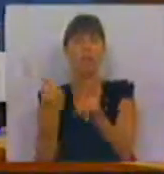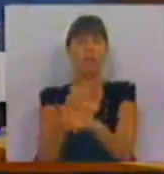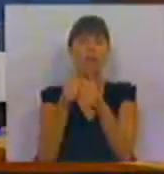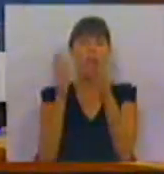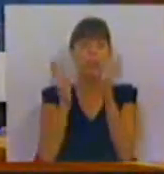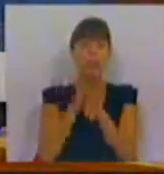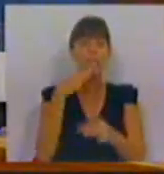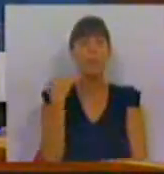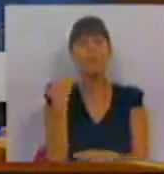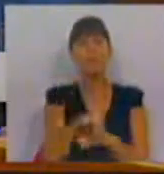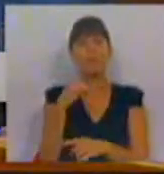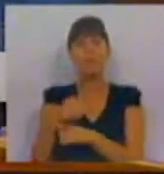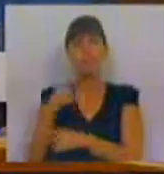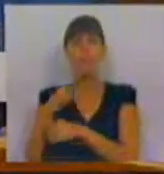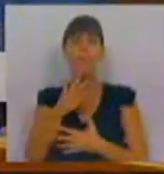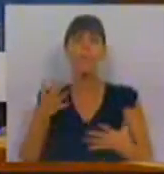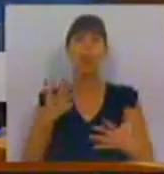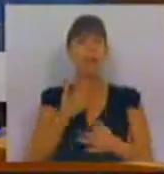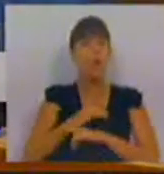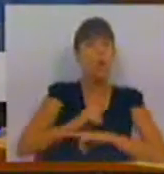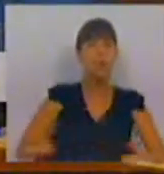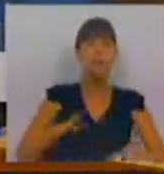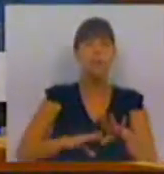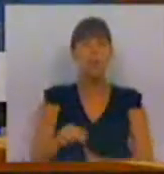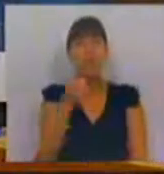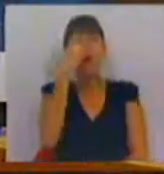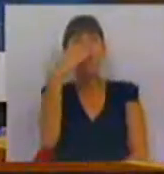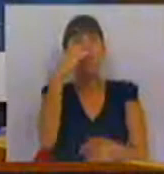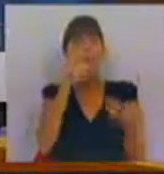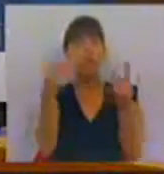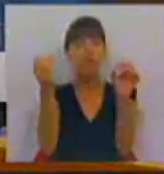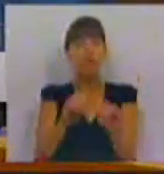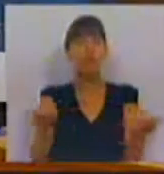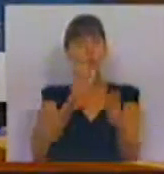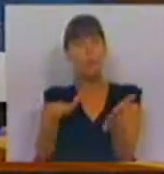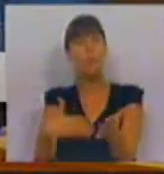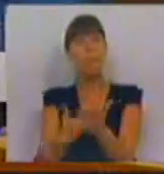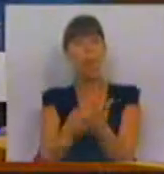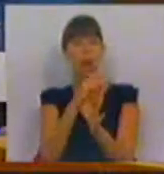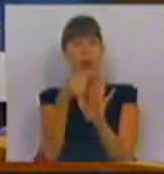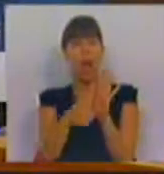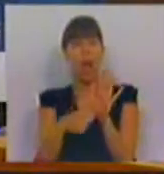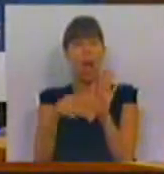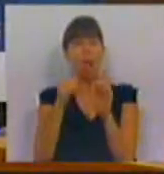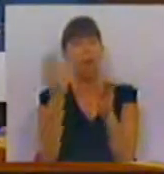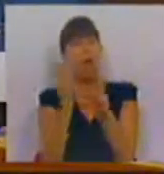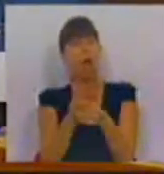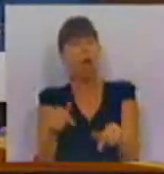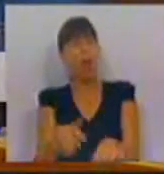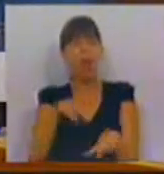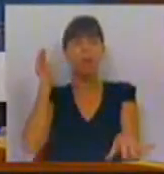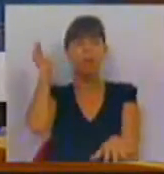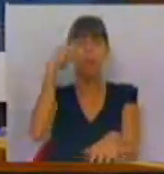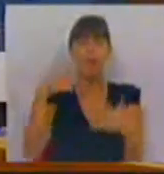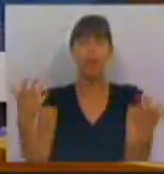todas foram chumbadas pela maioria, não nos deixaram fazer nenhuma pequena alteração e as propostas constam todas aqui nos arquivos da Assembleia da República.